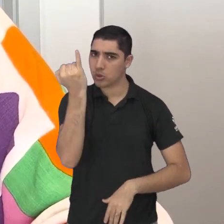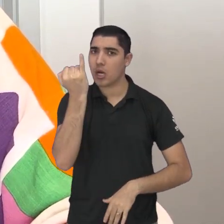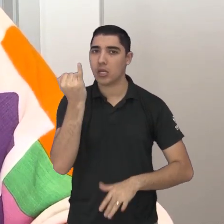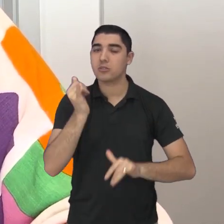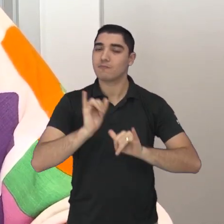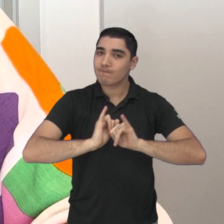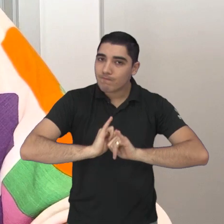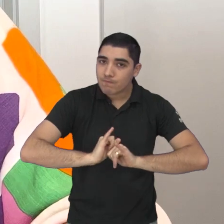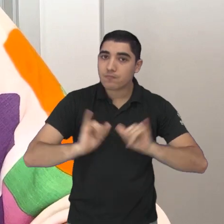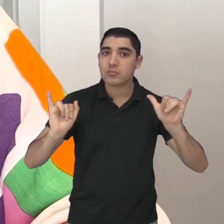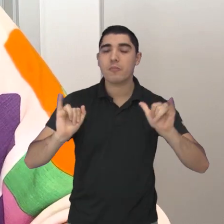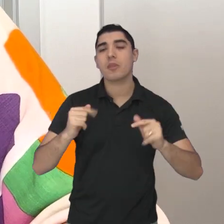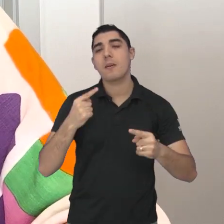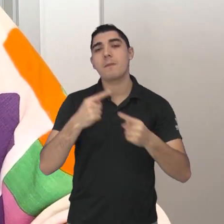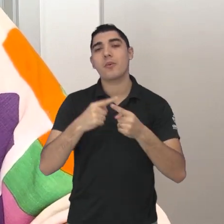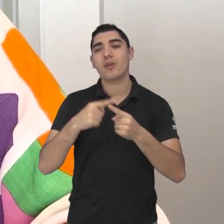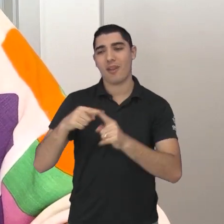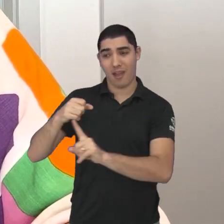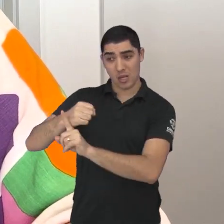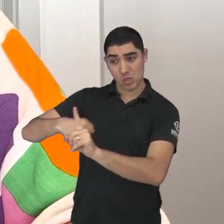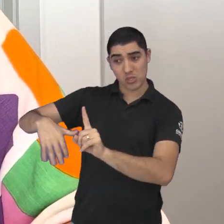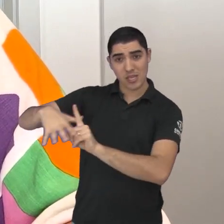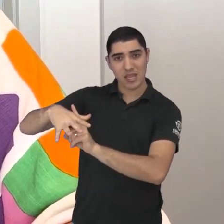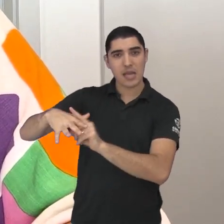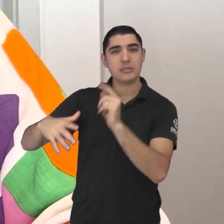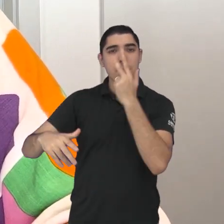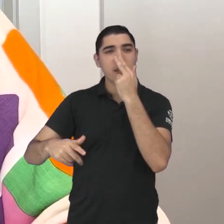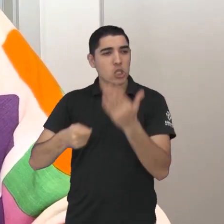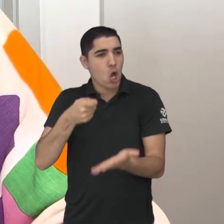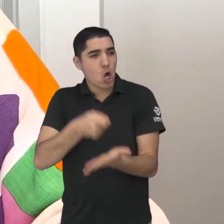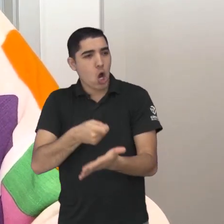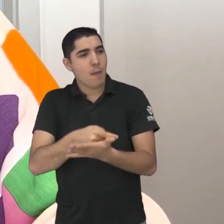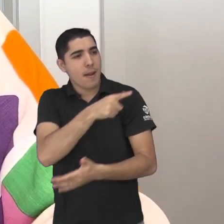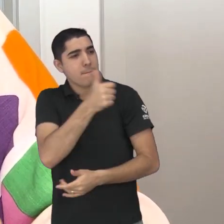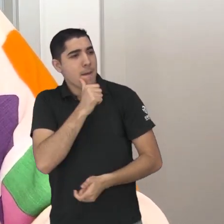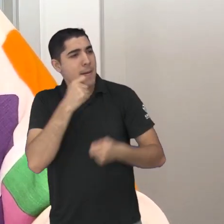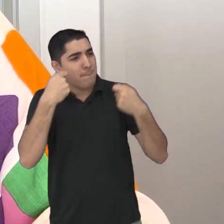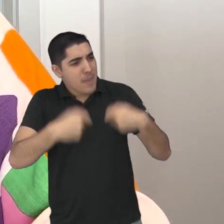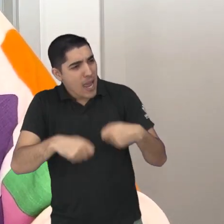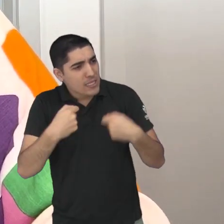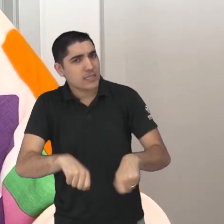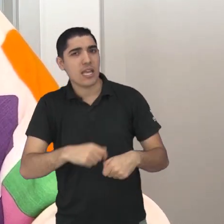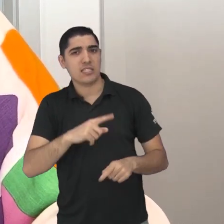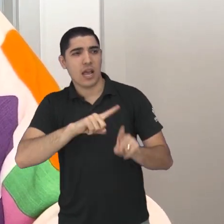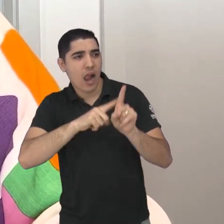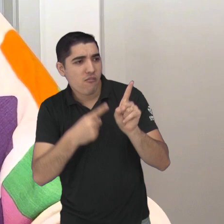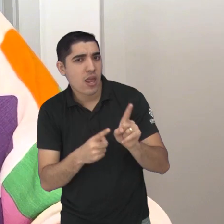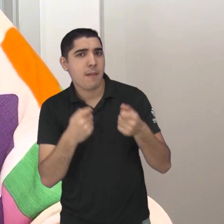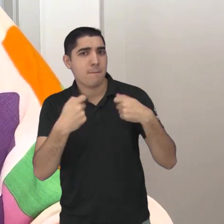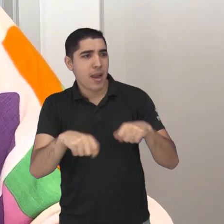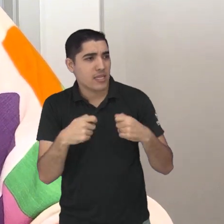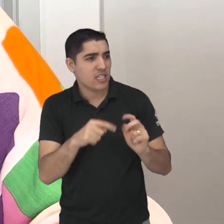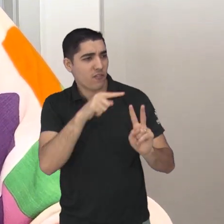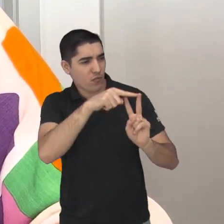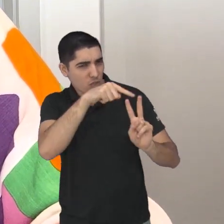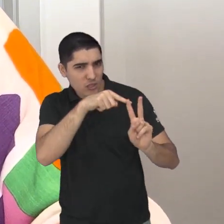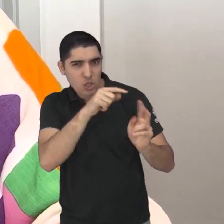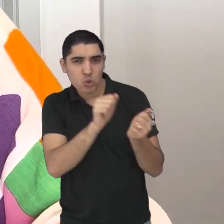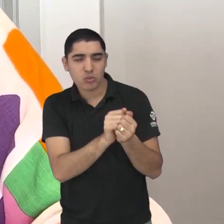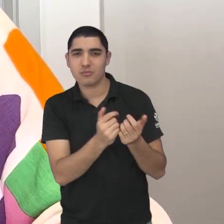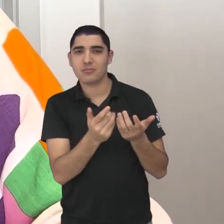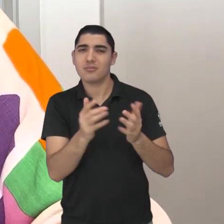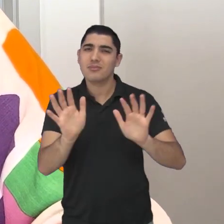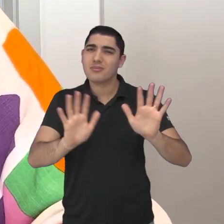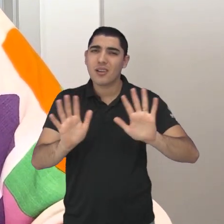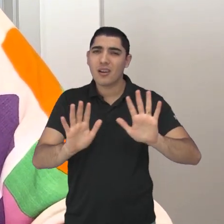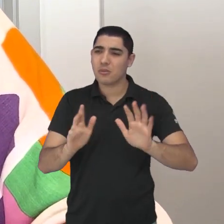isso porque as pessoas como sociedade eles cobram uma maternidade da mãe de uma família de um casal que está junto e isso não